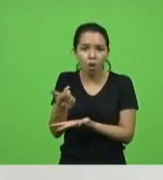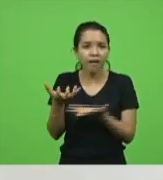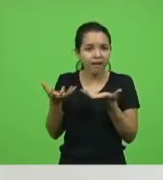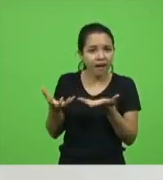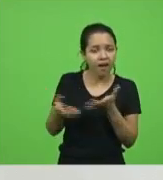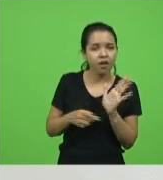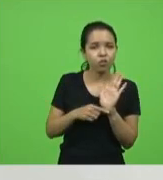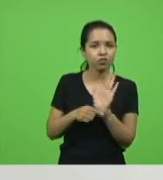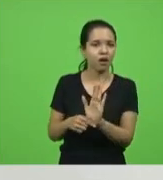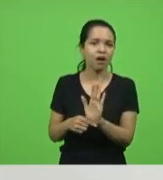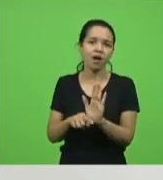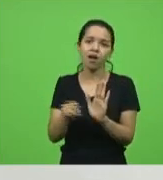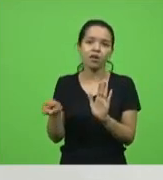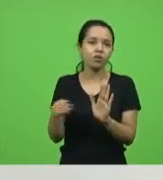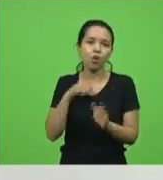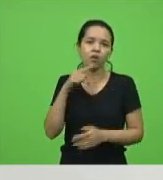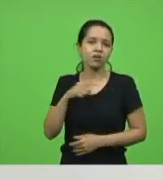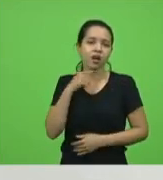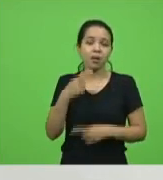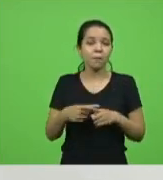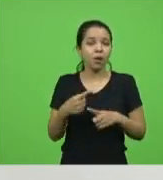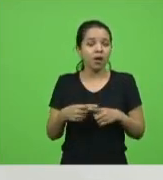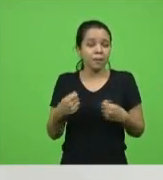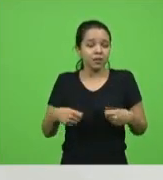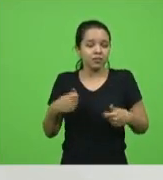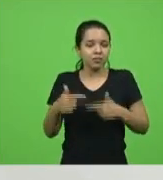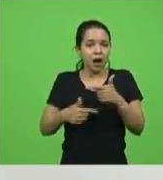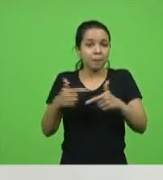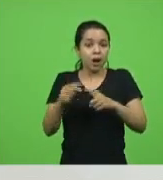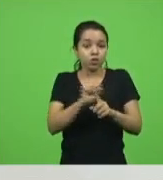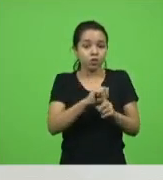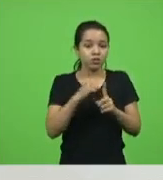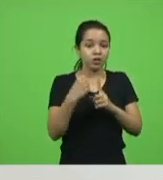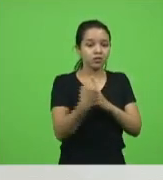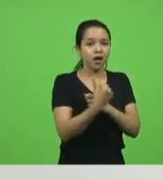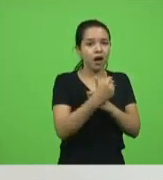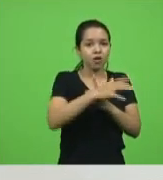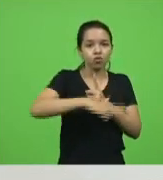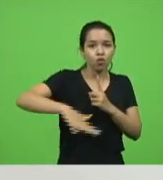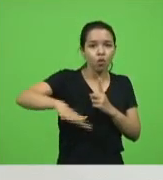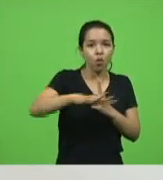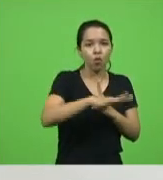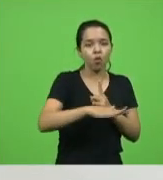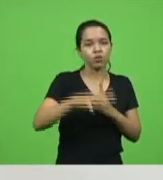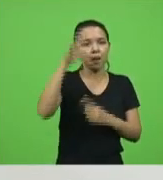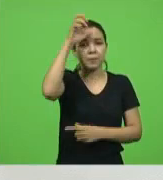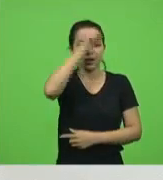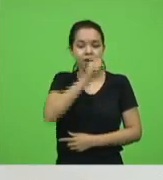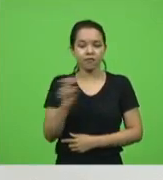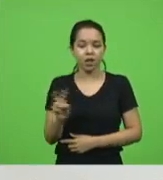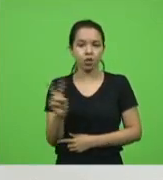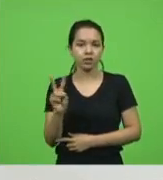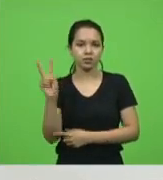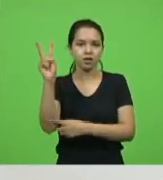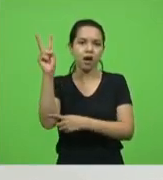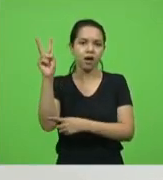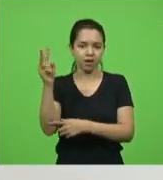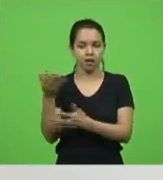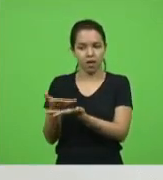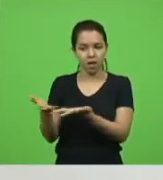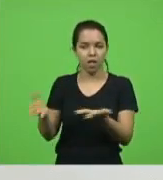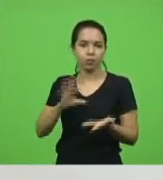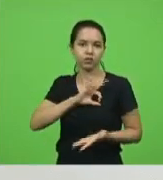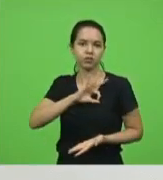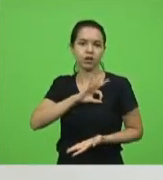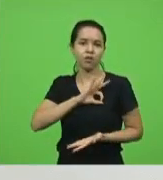porque isso é um trabalho que tem que ser feito de toda a sociedade, aprender a valorizar os seus heróis, e nós vamos levar anos para isso aí.